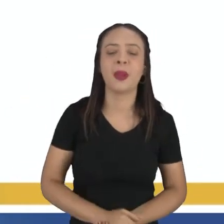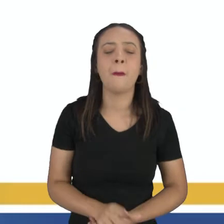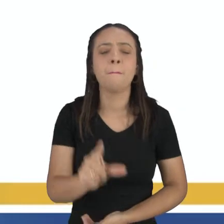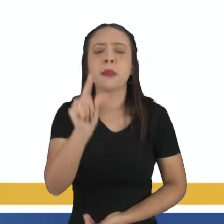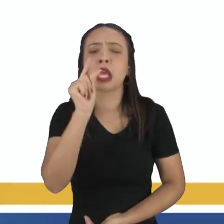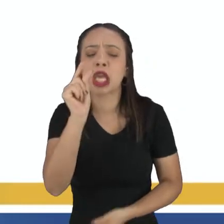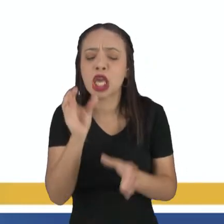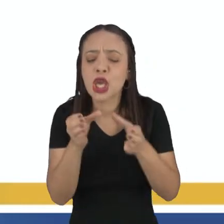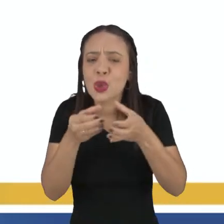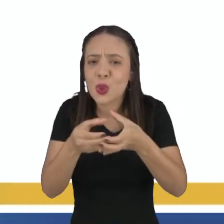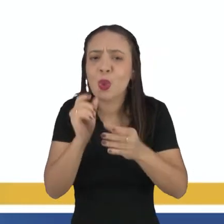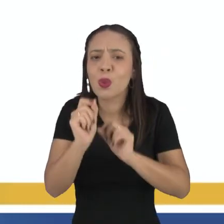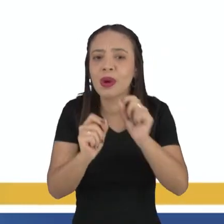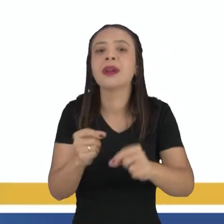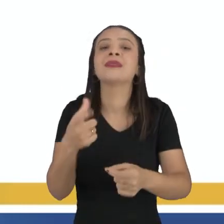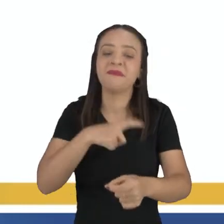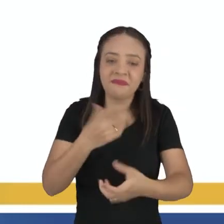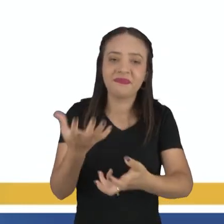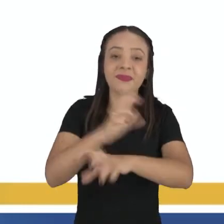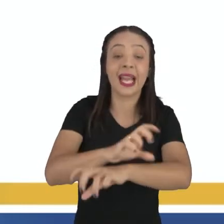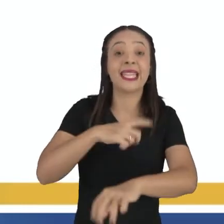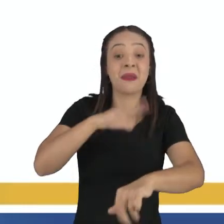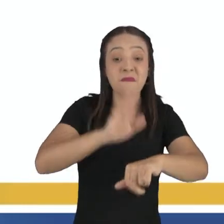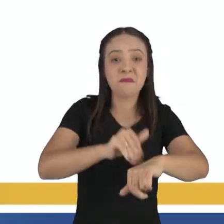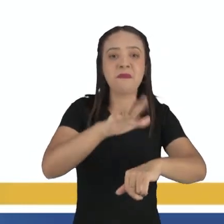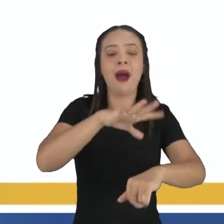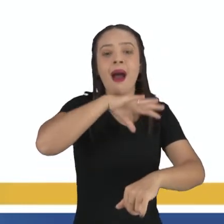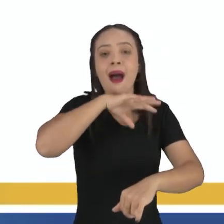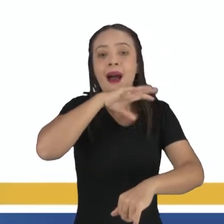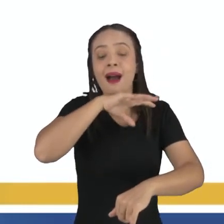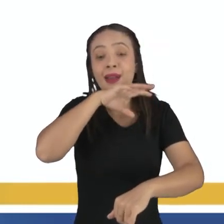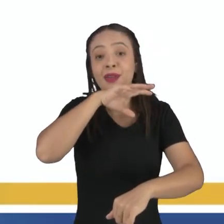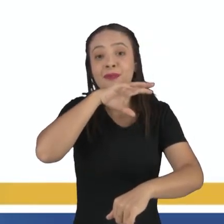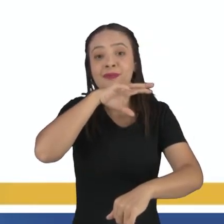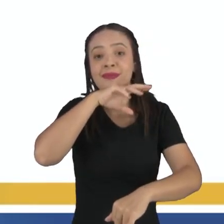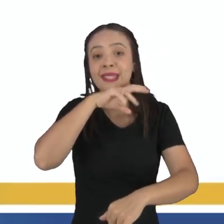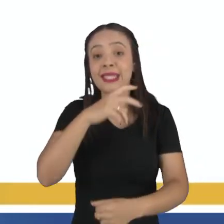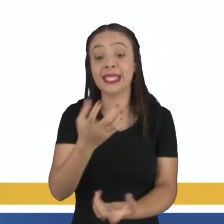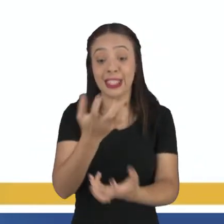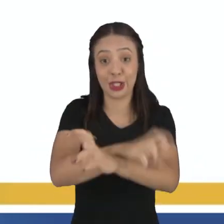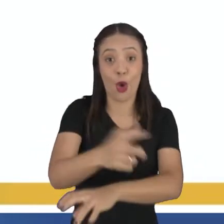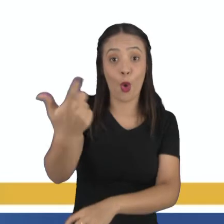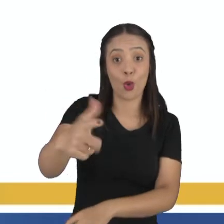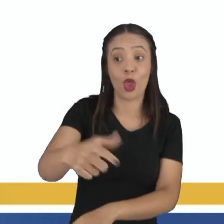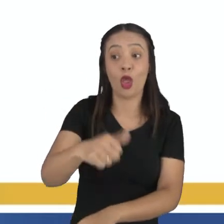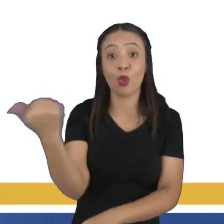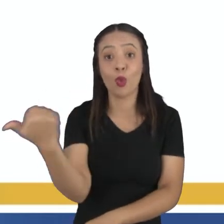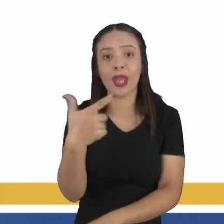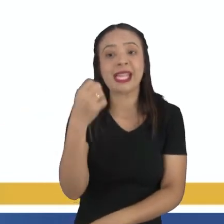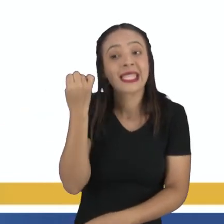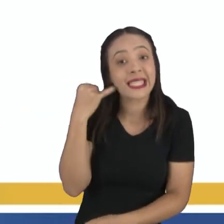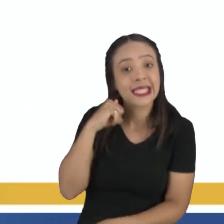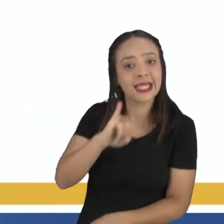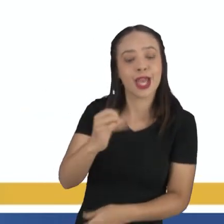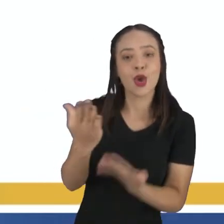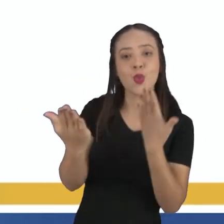Isso é uma característica interessante. Nós temos mais animais invertebrados no planeta Terra do que animais vertebrados. Ali do lado, eu coloquei para